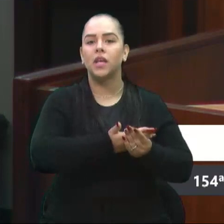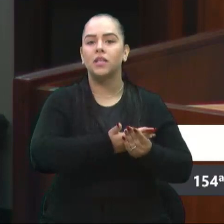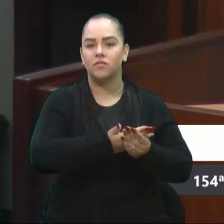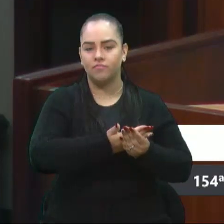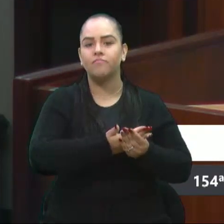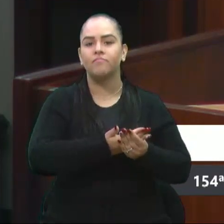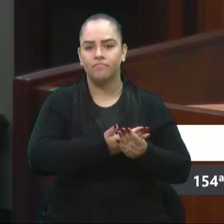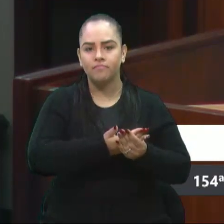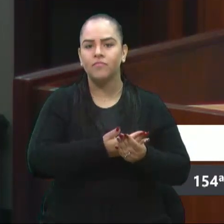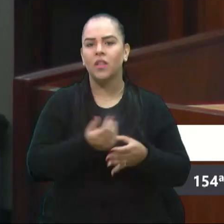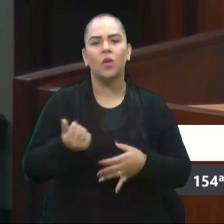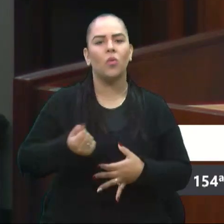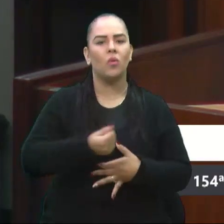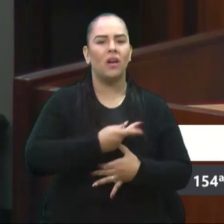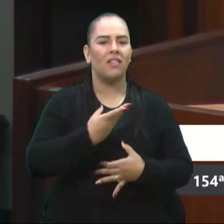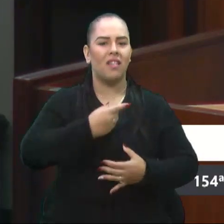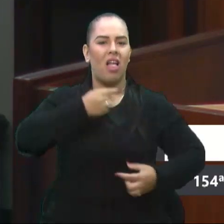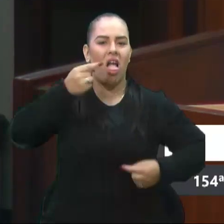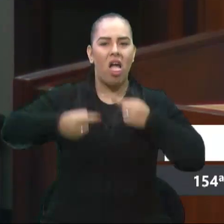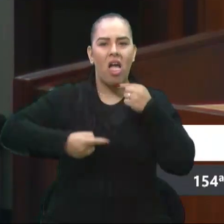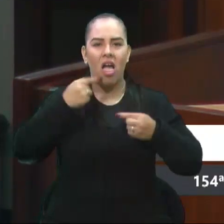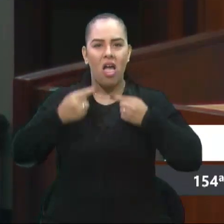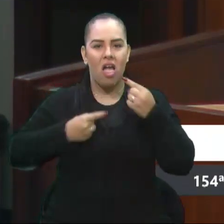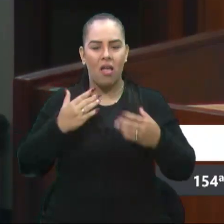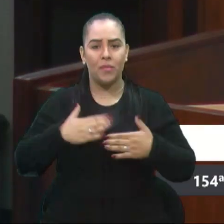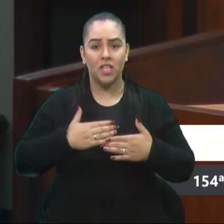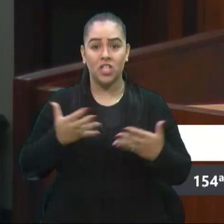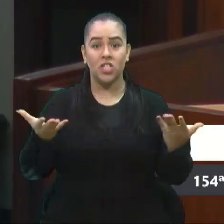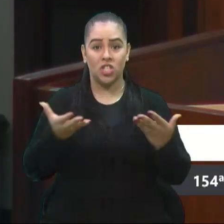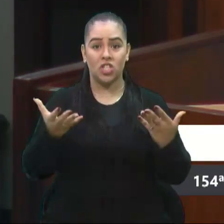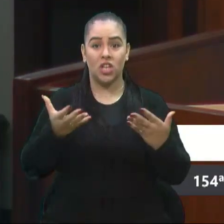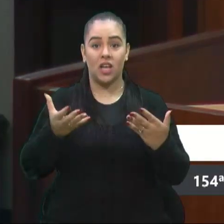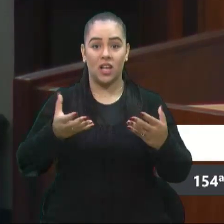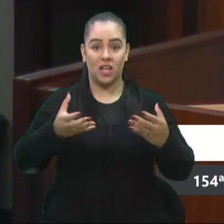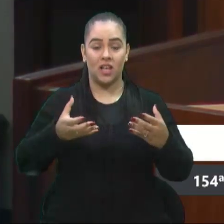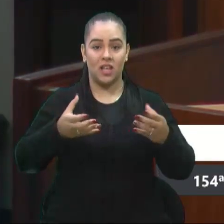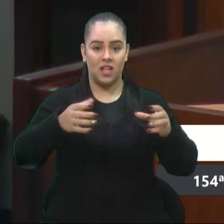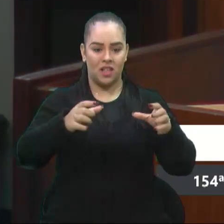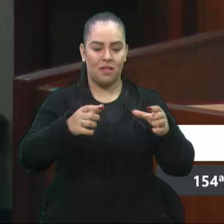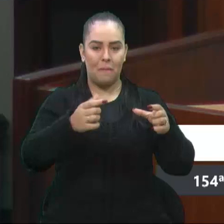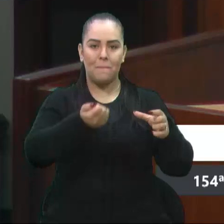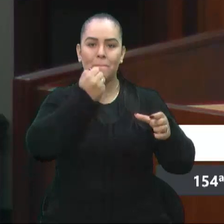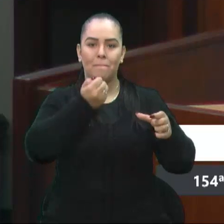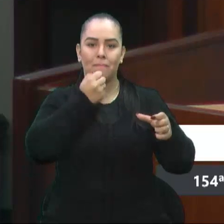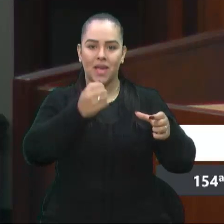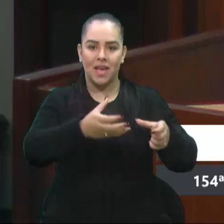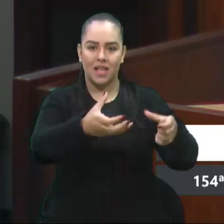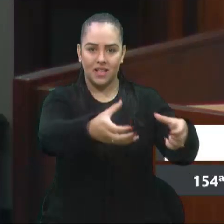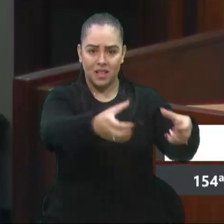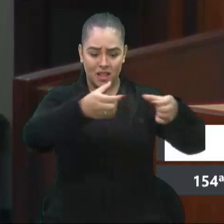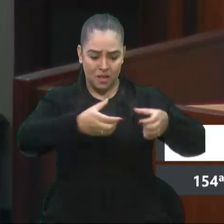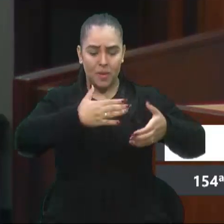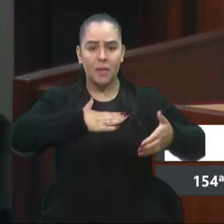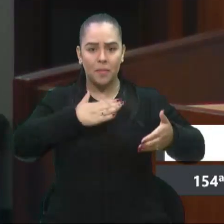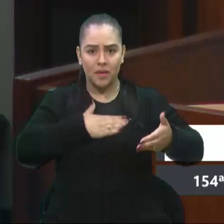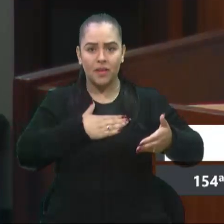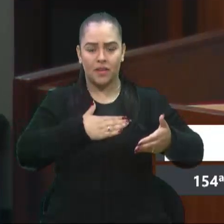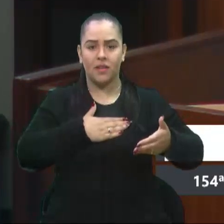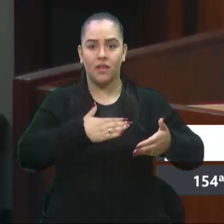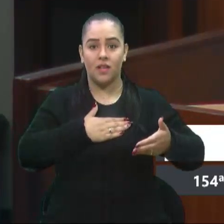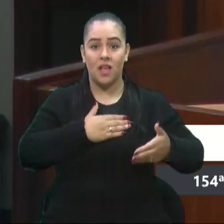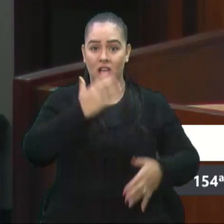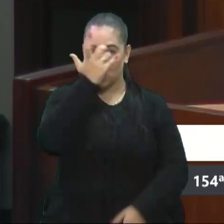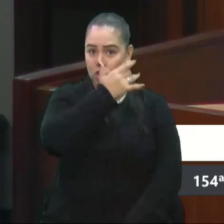Quantas utilizações eu já tive? Até tijolo aqui já vieram me trazer e ficaram me massacrando. Até o prefeito Adiló conseguiu